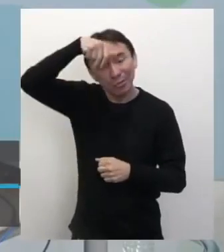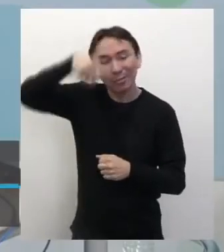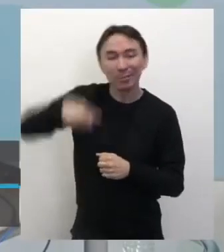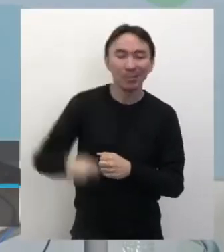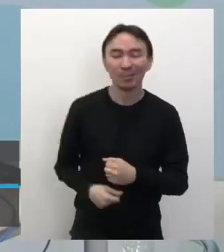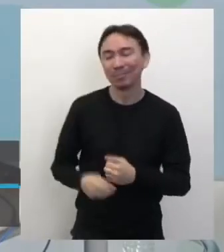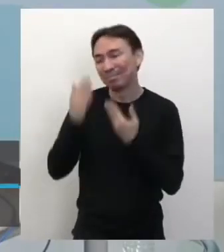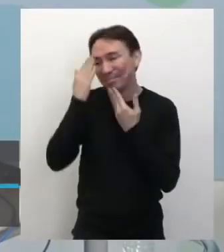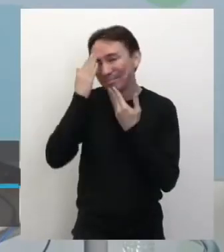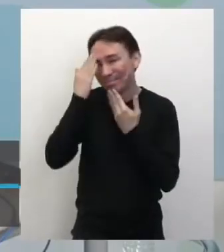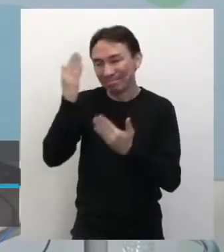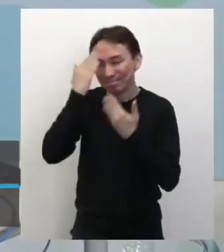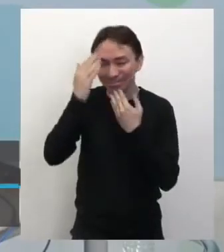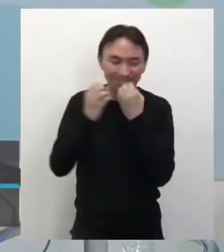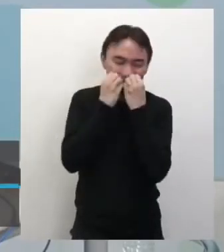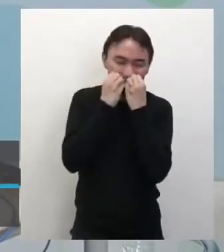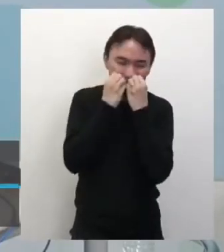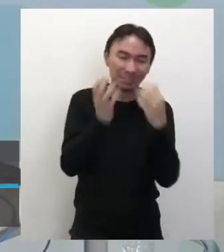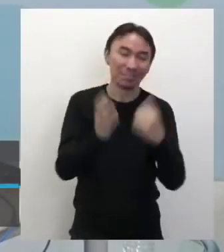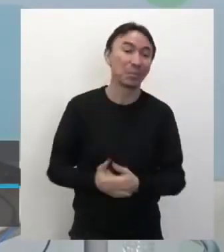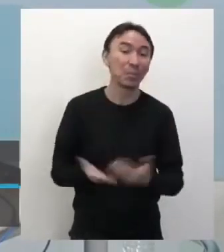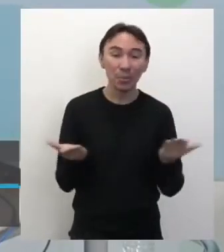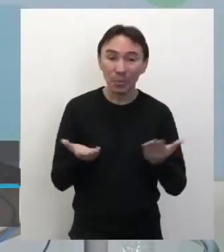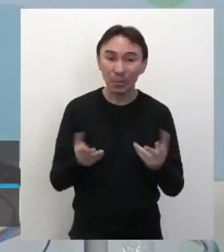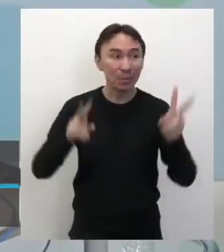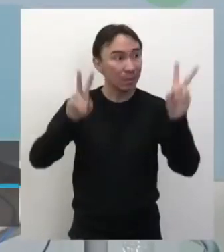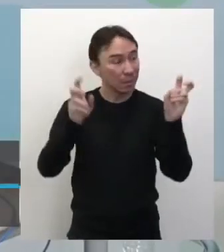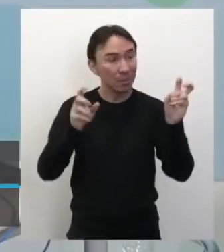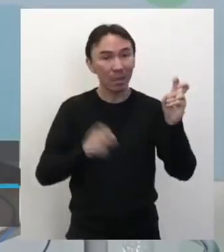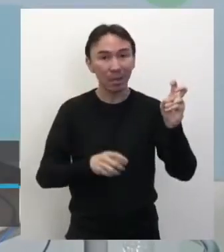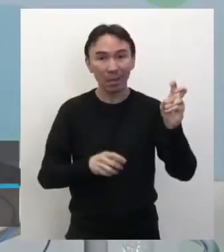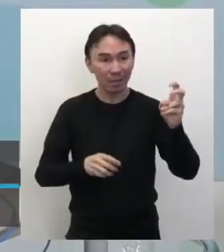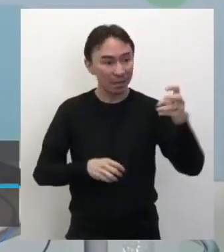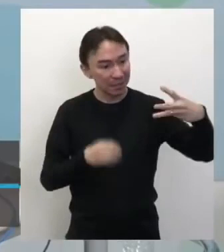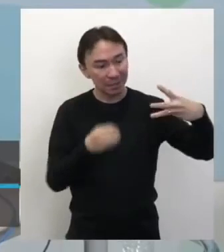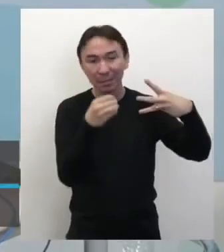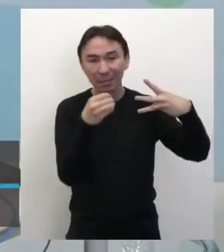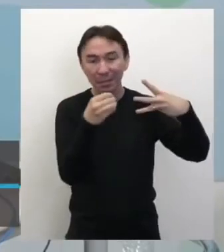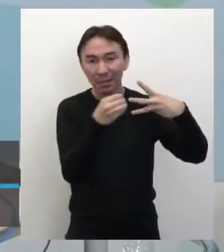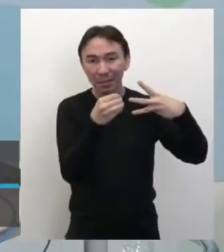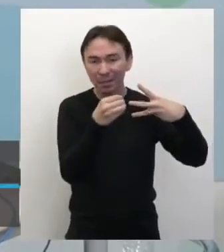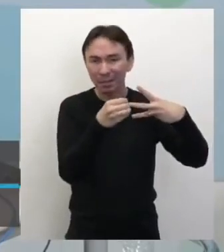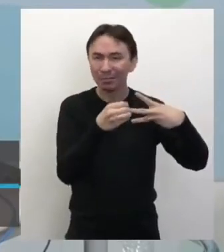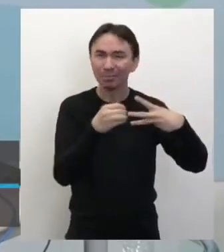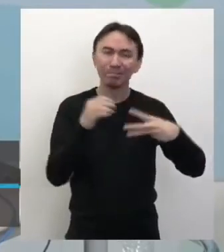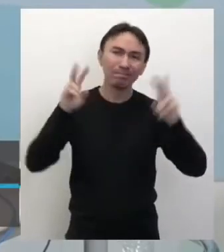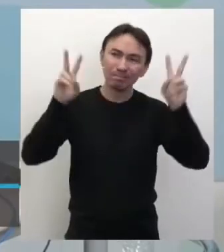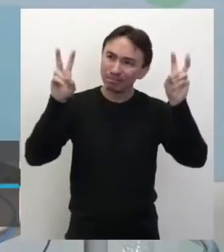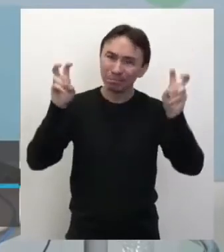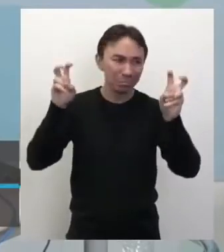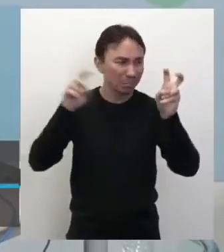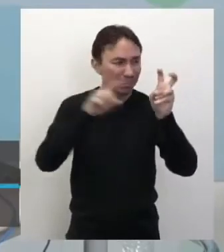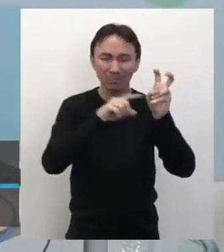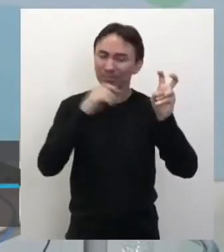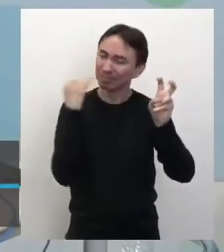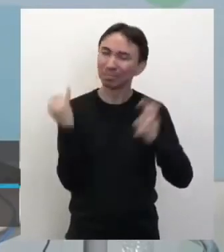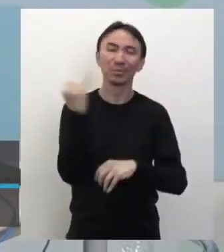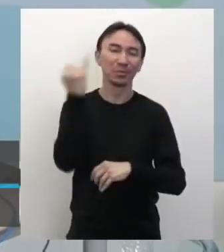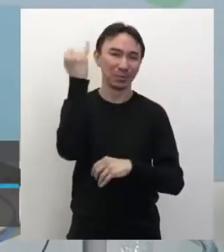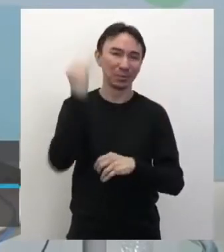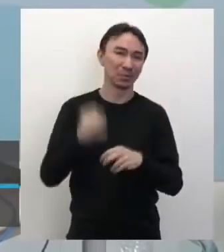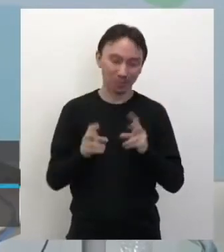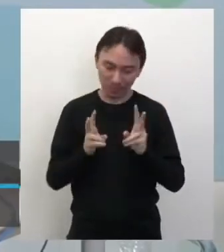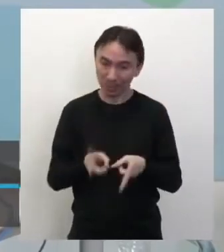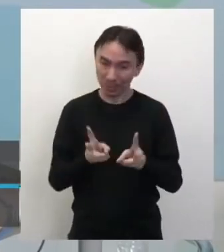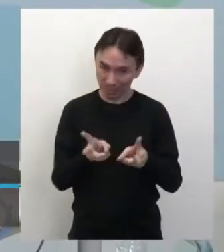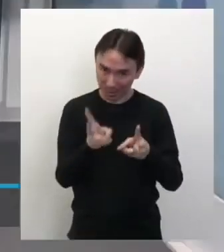nós vamos falar sobre célula, é um assunto extremamente interessante para a continuidade aí do segundo bimestre, né Elio Joel? Eu desejo então uma boa aula